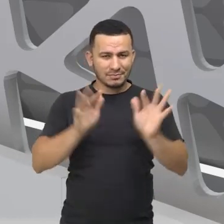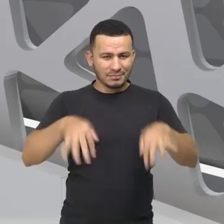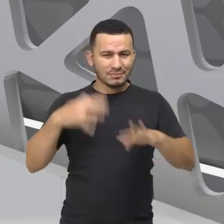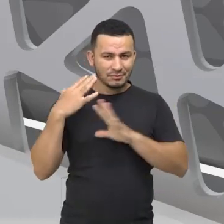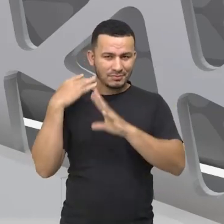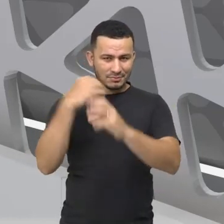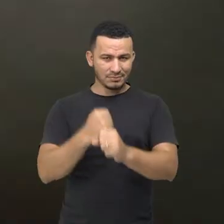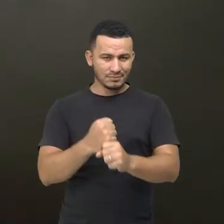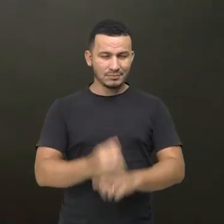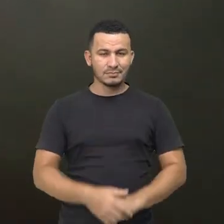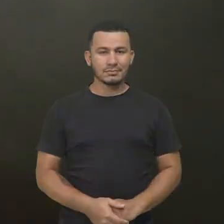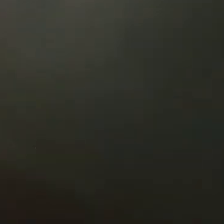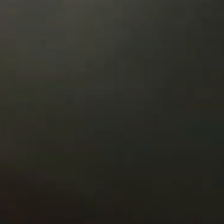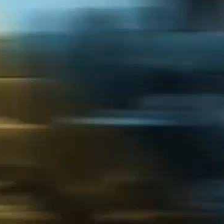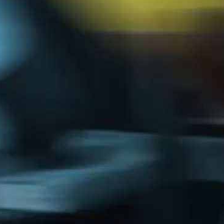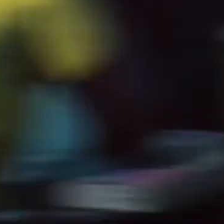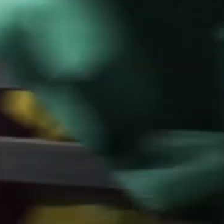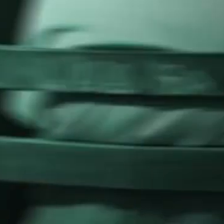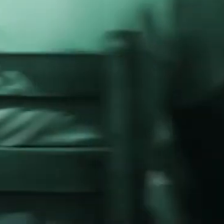revisão.